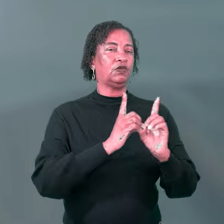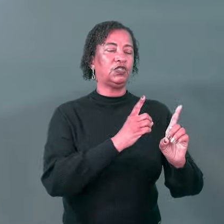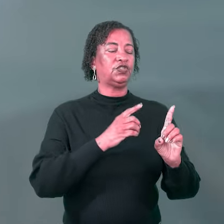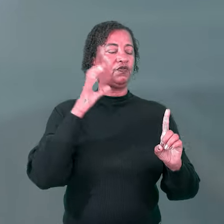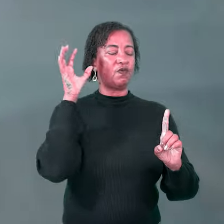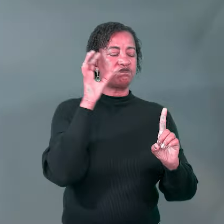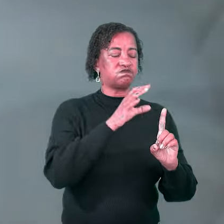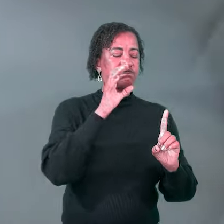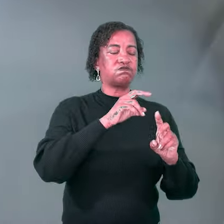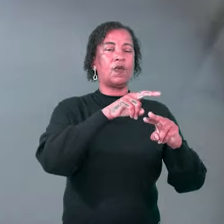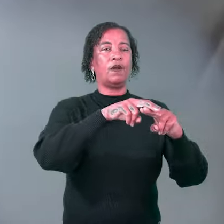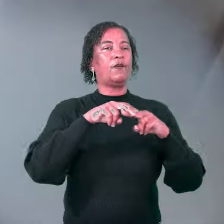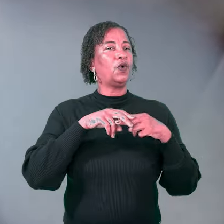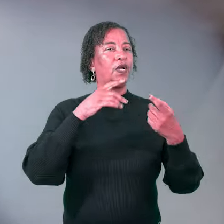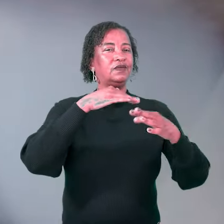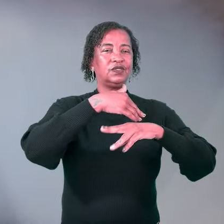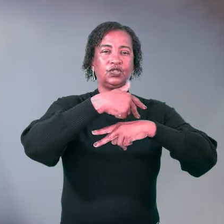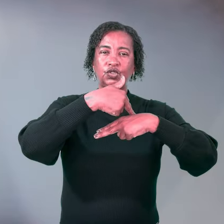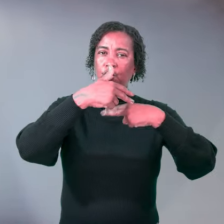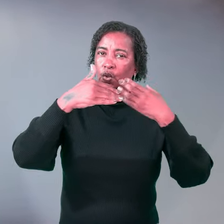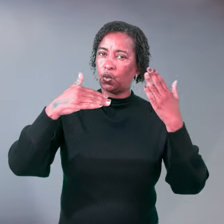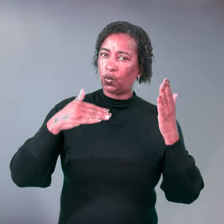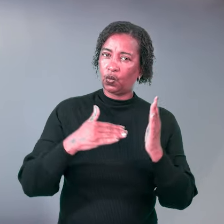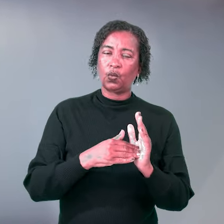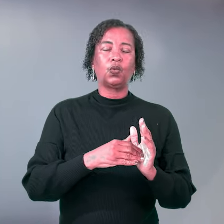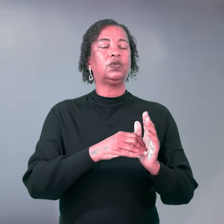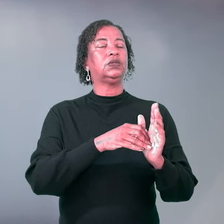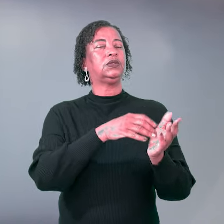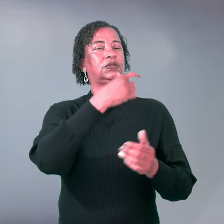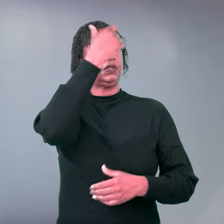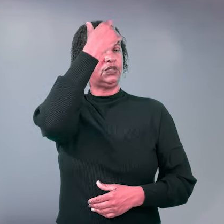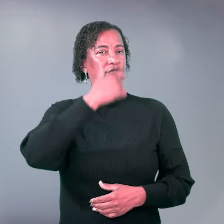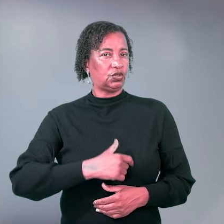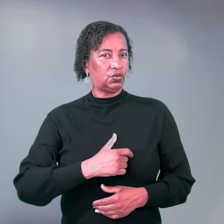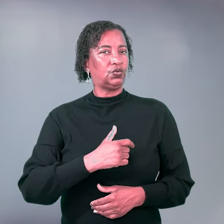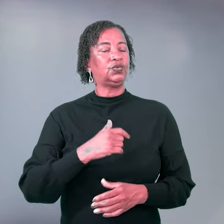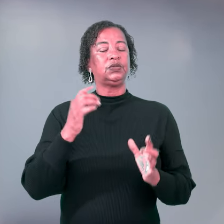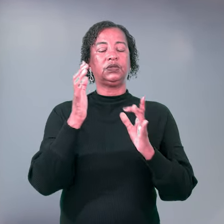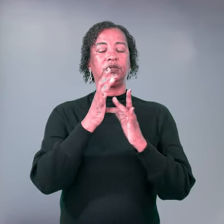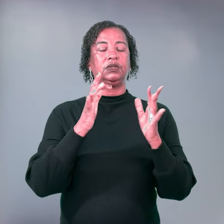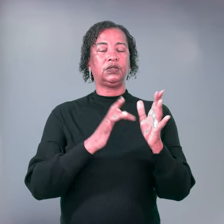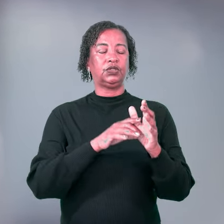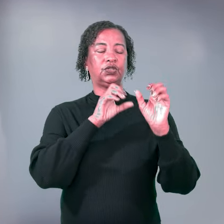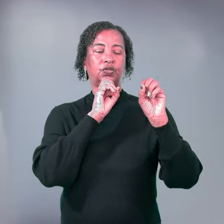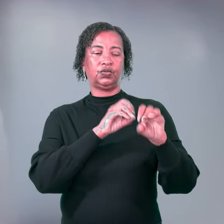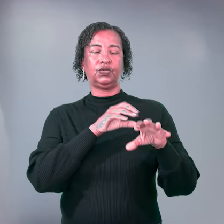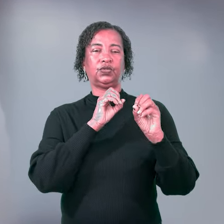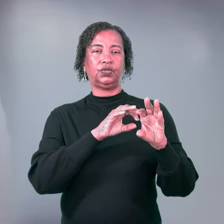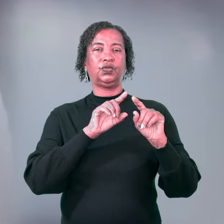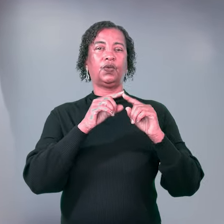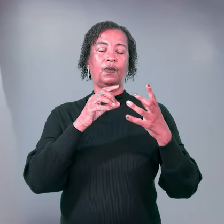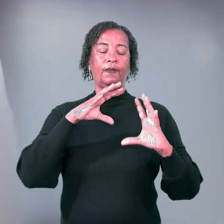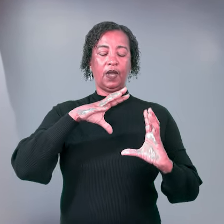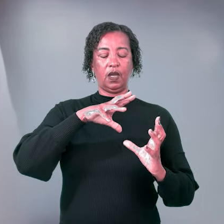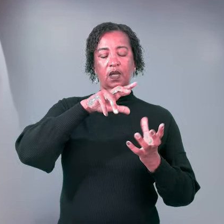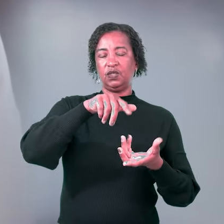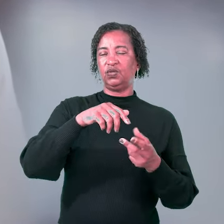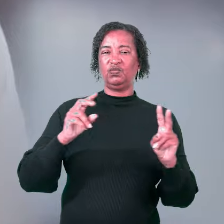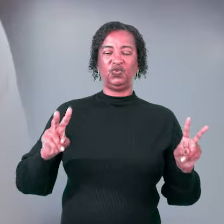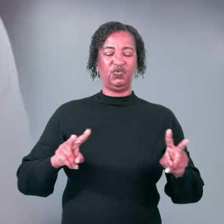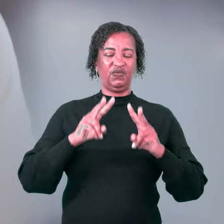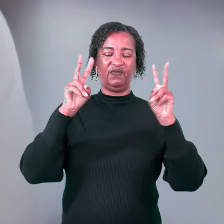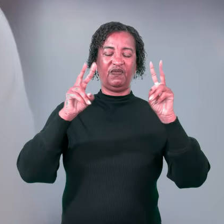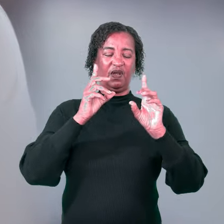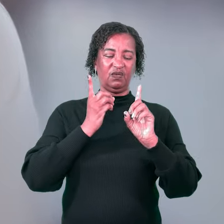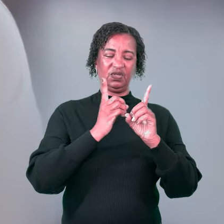perseguidos por causa de todas essas atitudes bem-aventuradas que Jesus Cristo lhes ensinou. Mas o mundo não valoriza esse